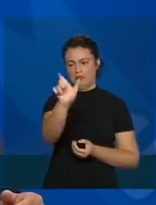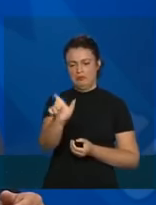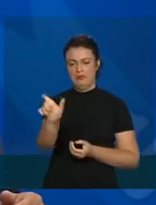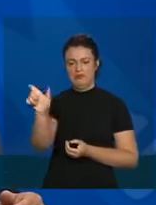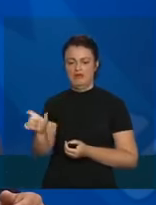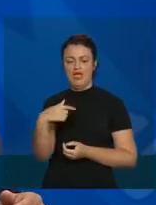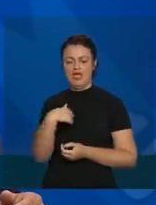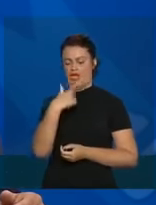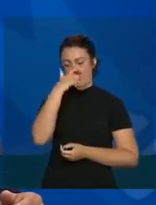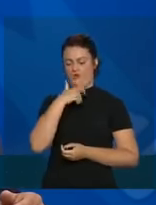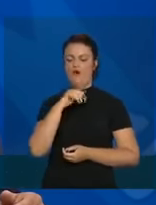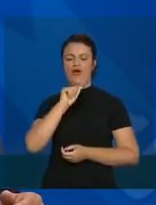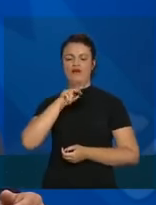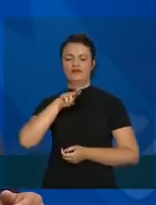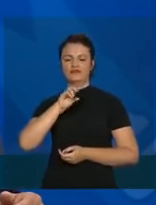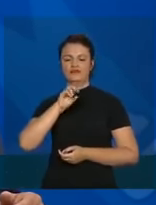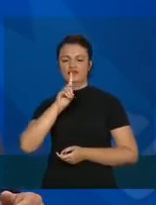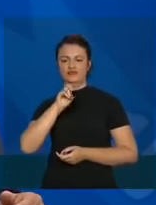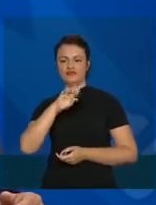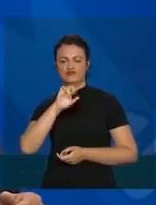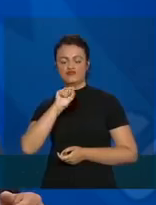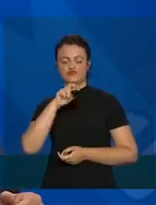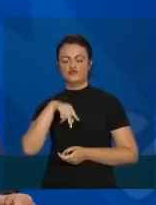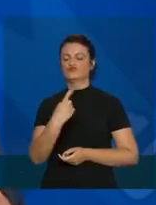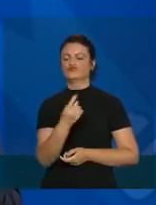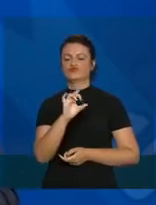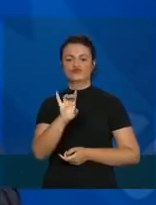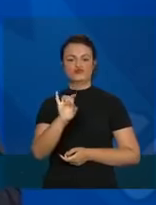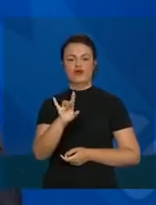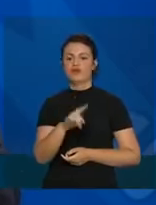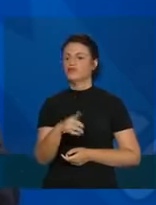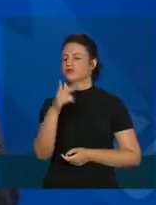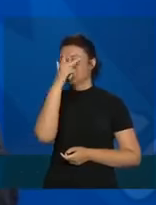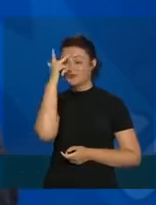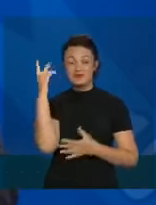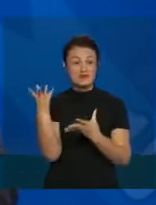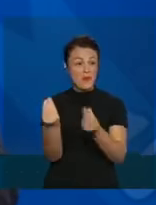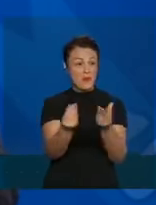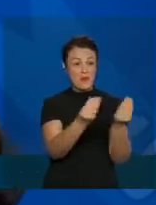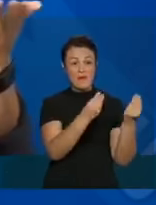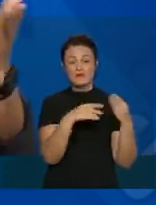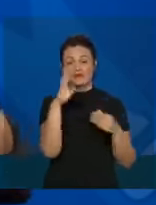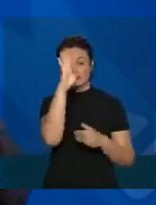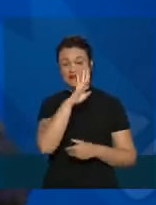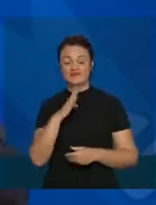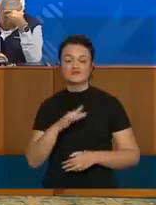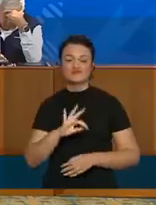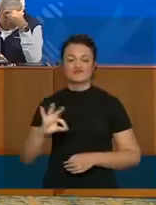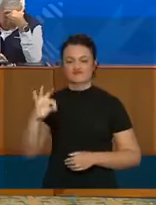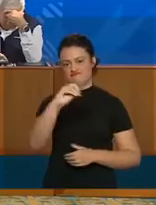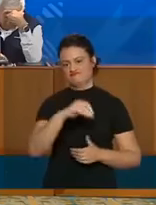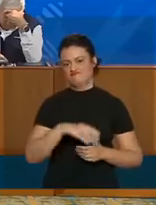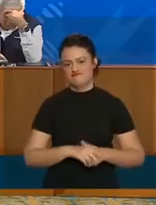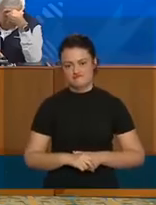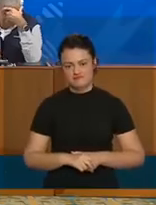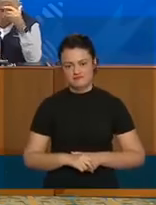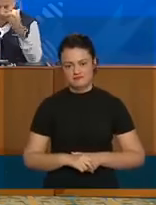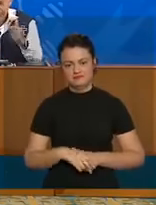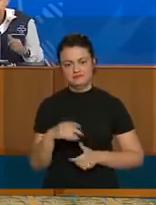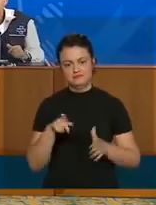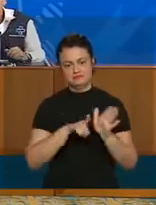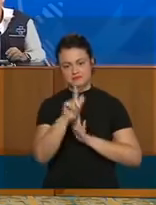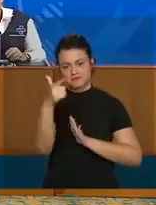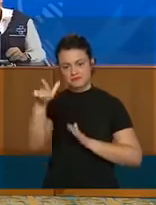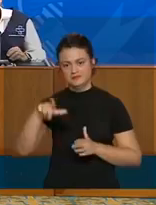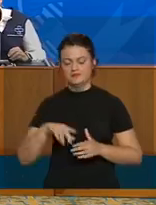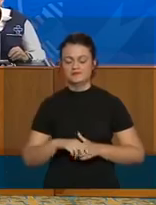não é o Anderson. São milhares e milhares de sanitaristas em todo o Brasil. Próxima pergunta.